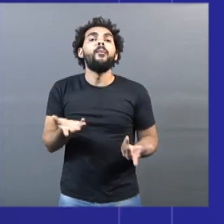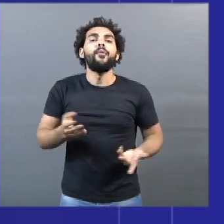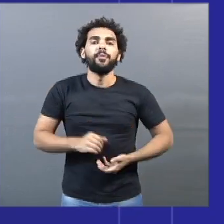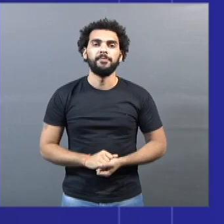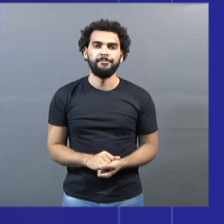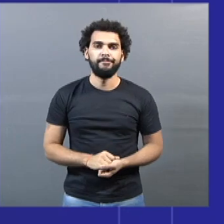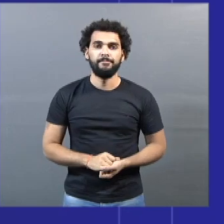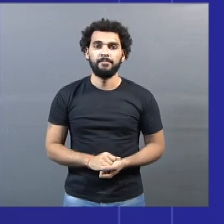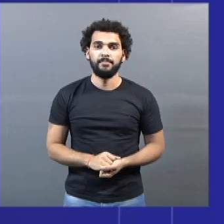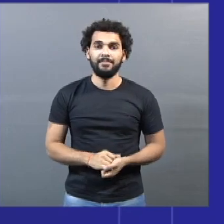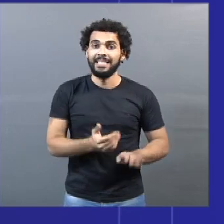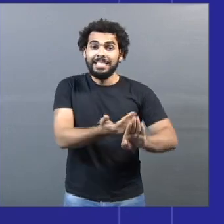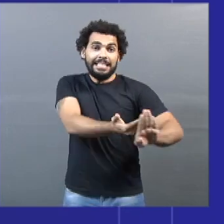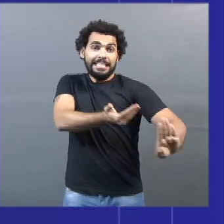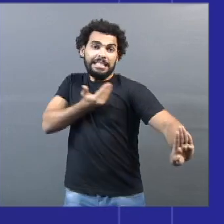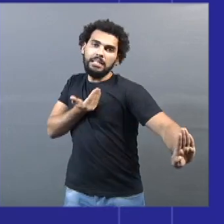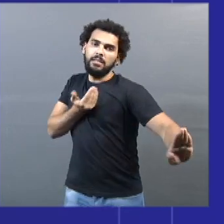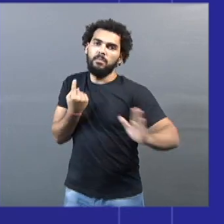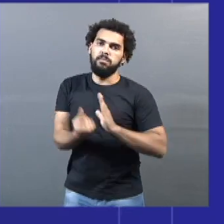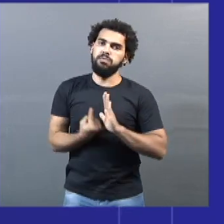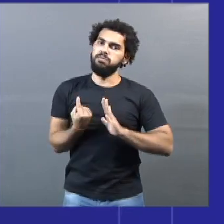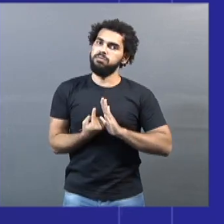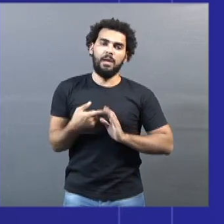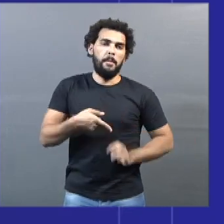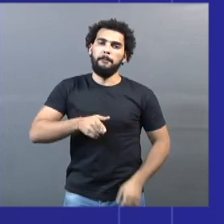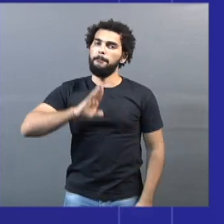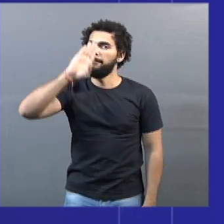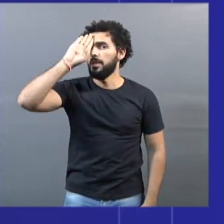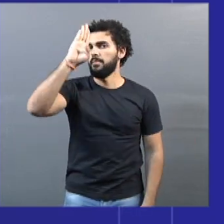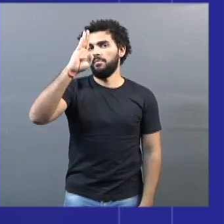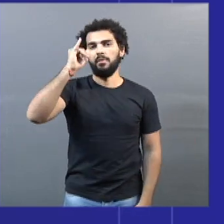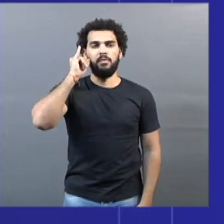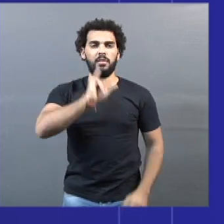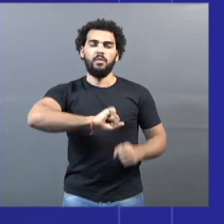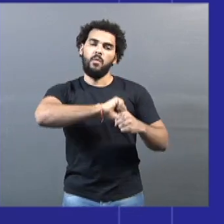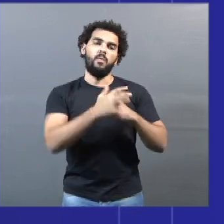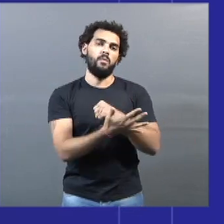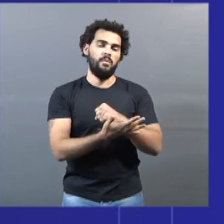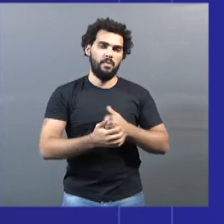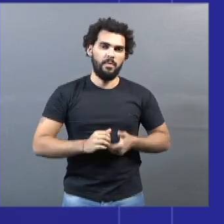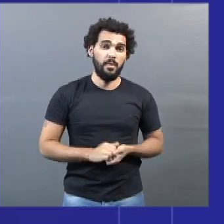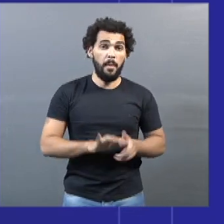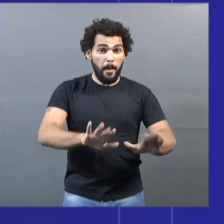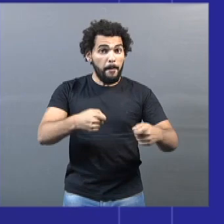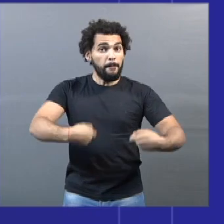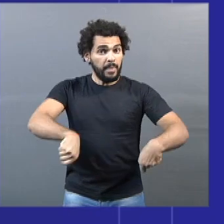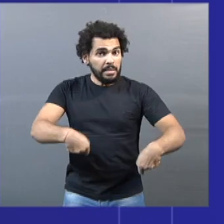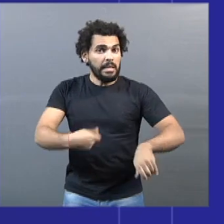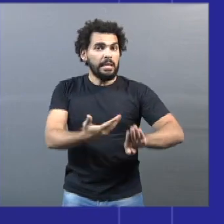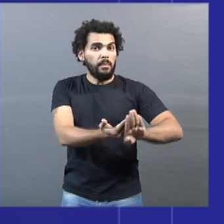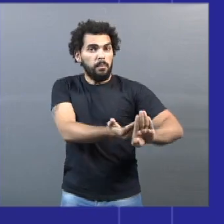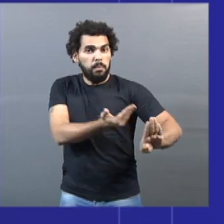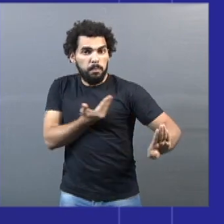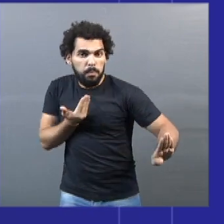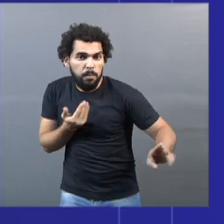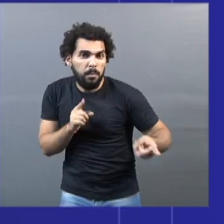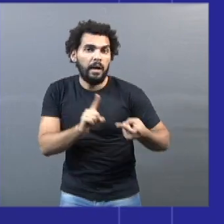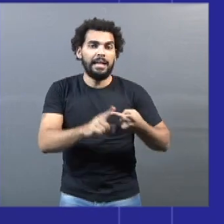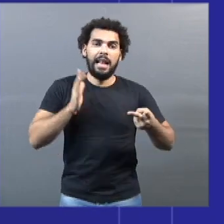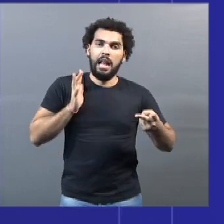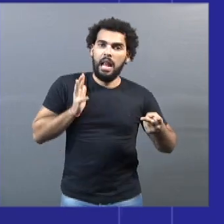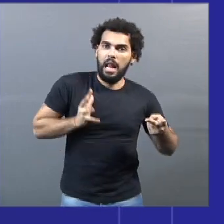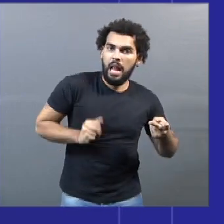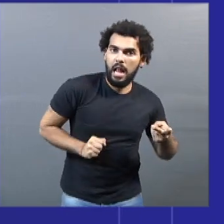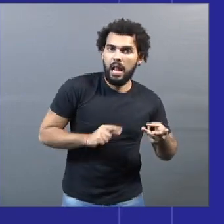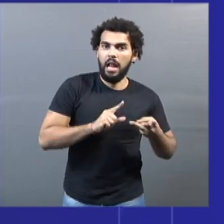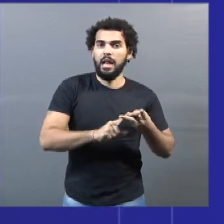que o isolamento social é a principal forma de prevenção, aliado ao distanciamento, higiene das mãos